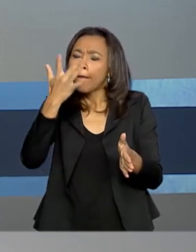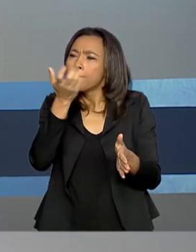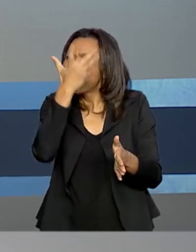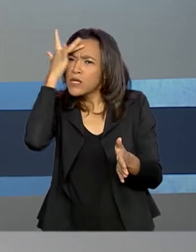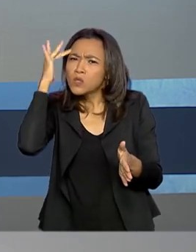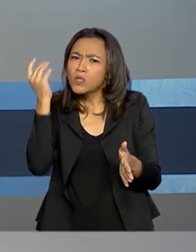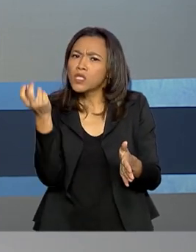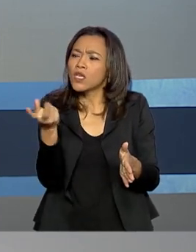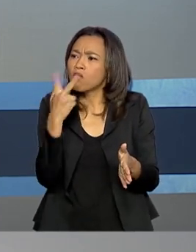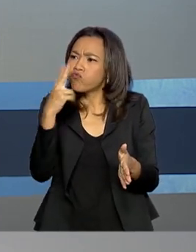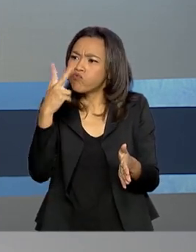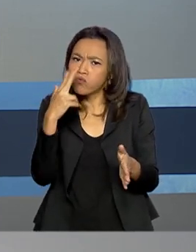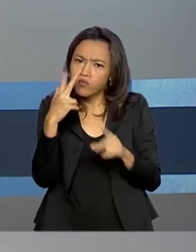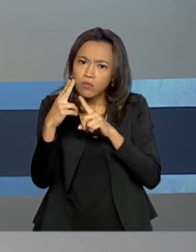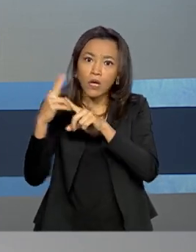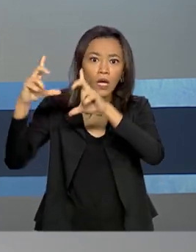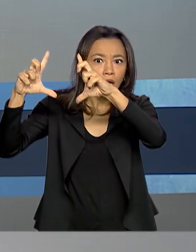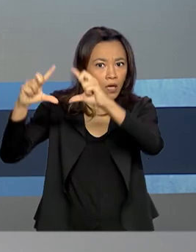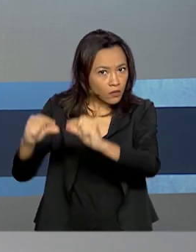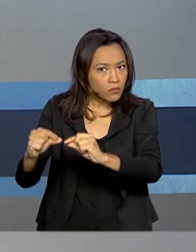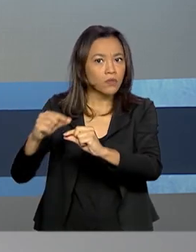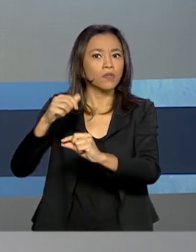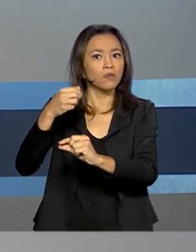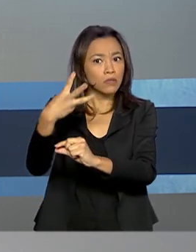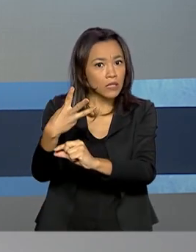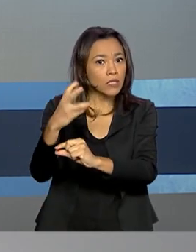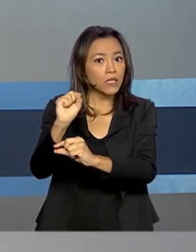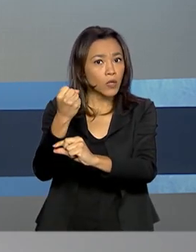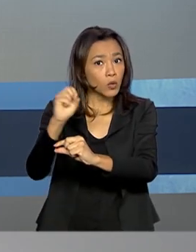no Brasil diminuiu 38% em 13 anos. E aí